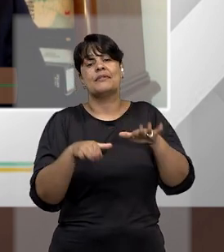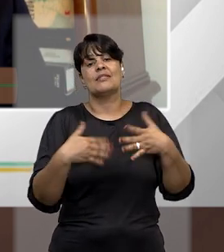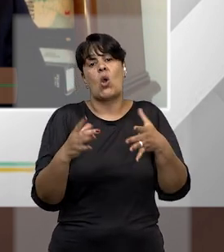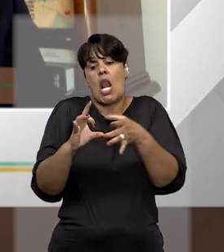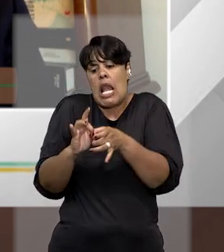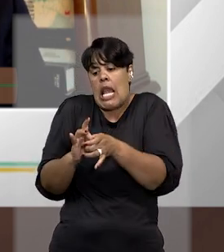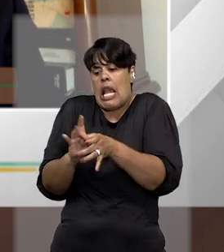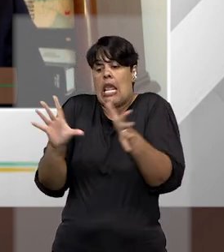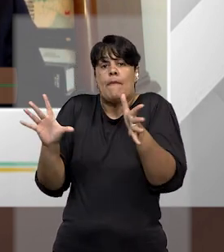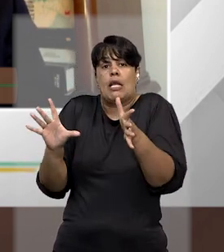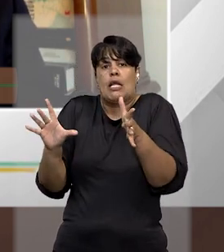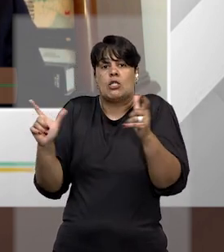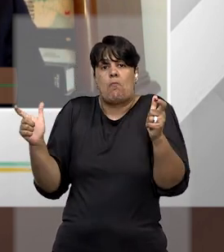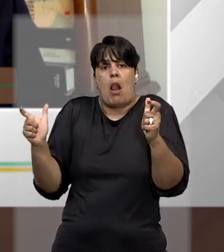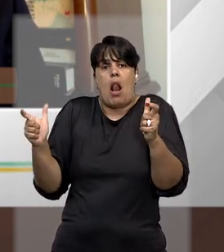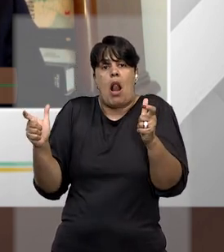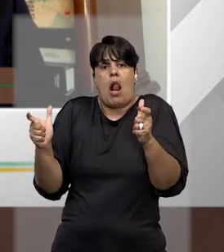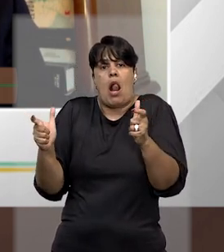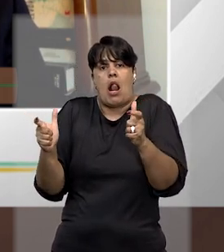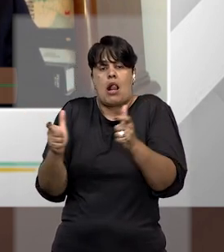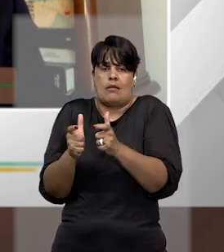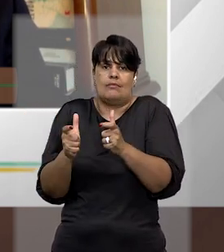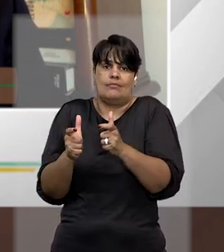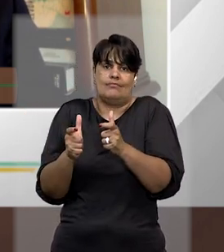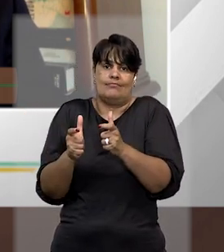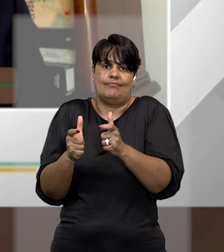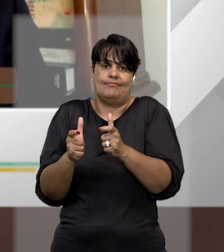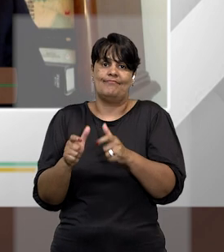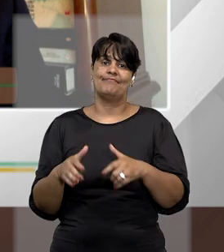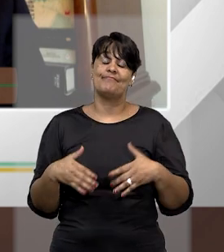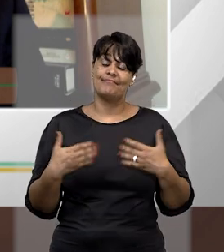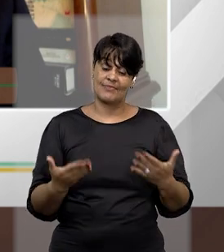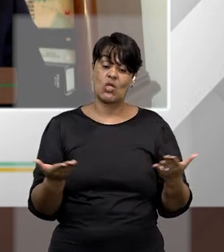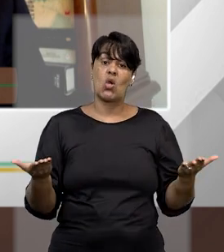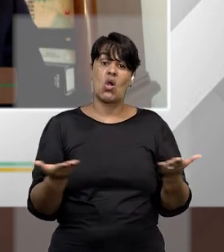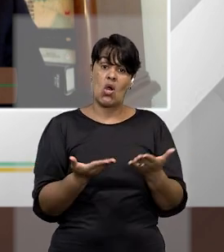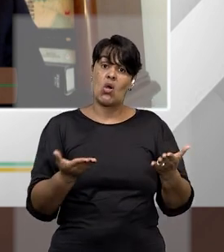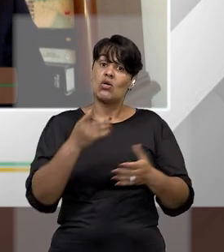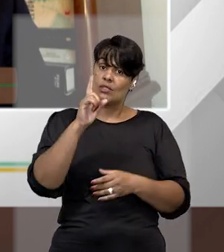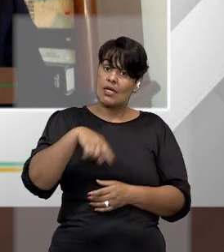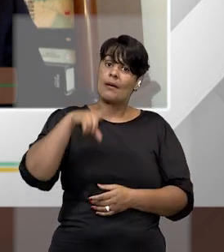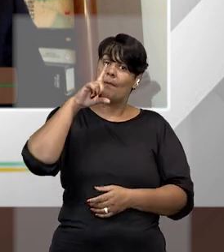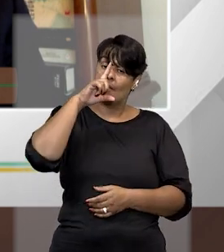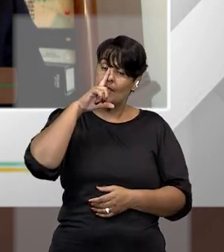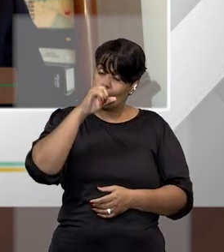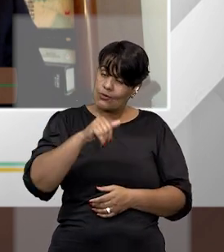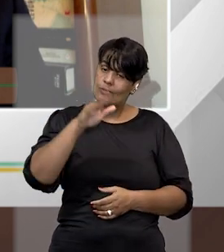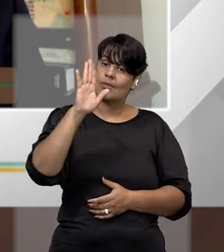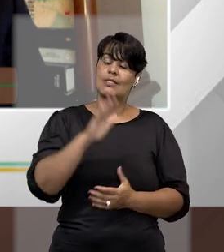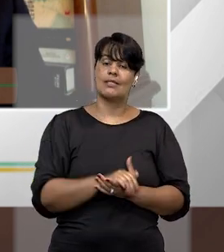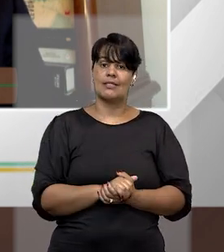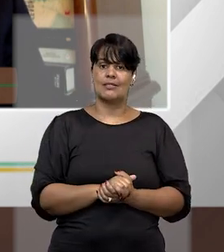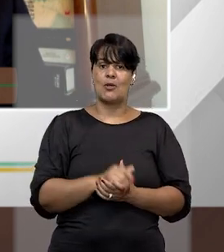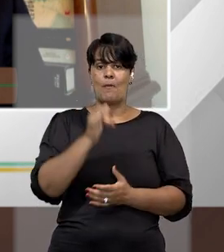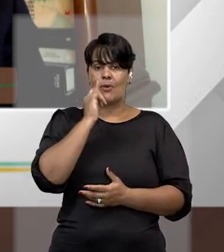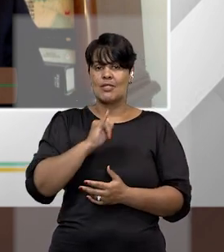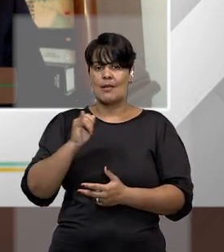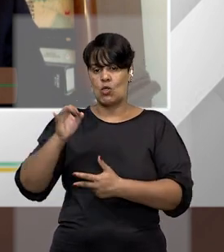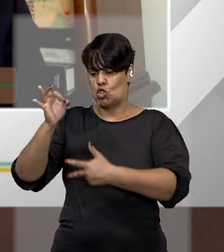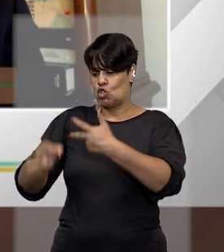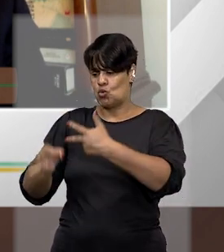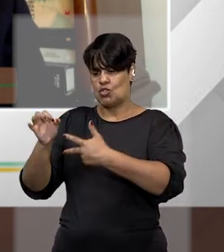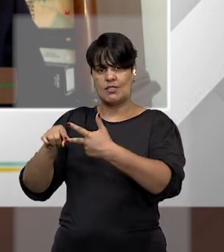é o grande risco hoje às democracias. A perda de um poder judiciário independente, de um Ministério Público independente,